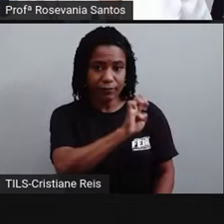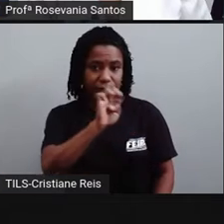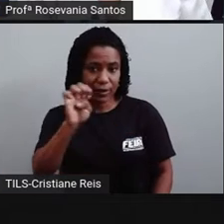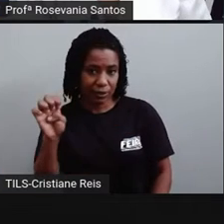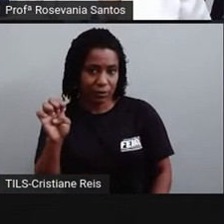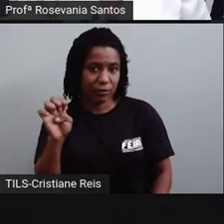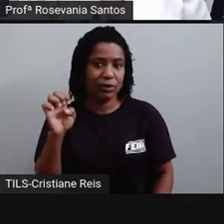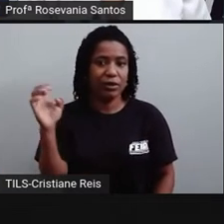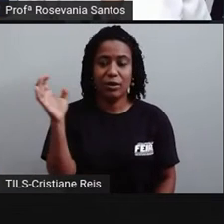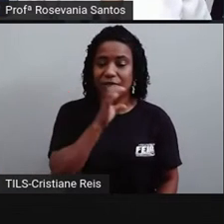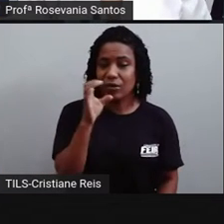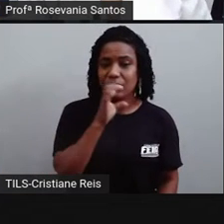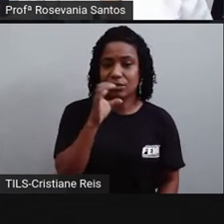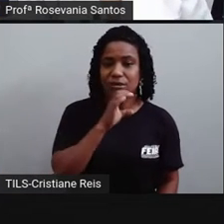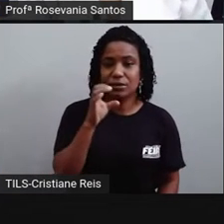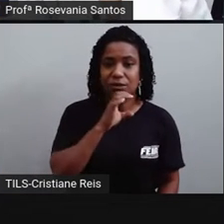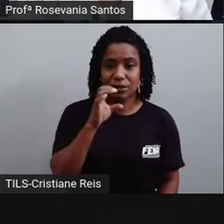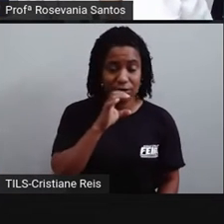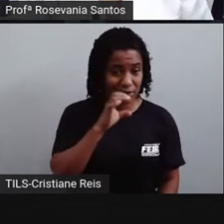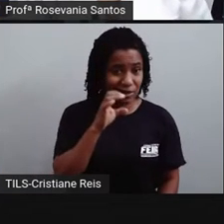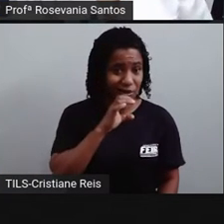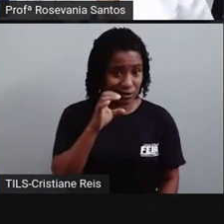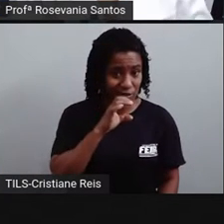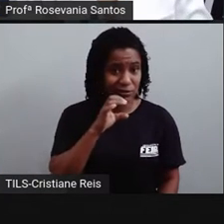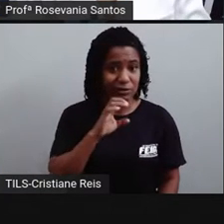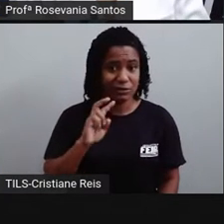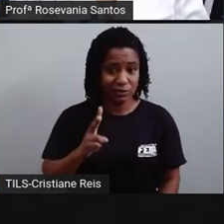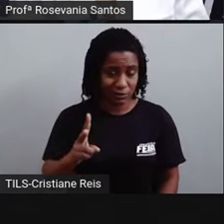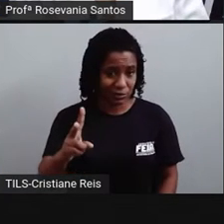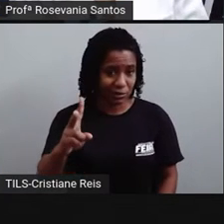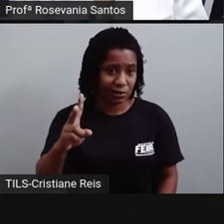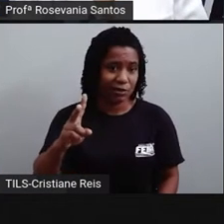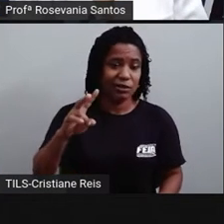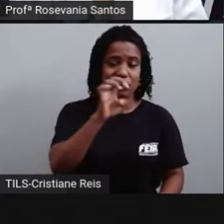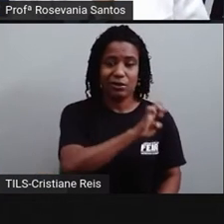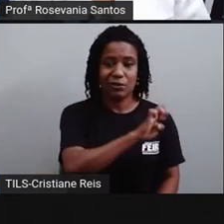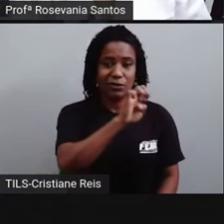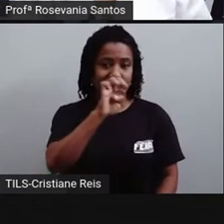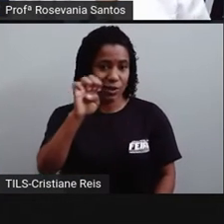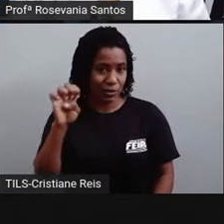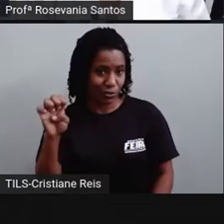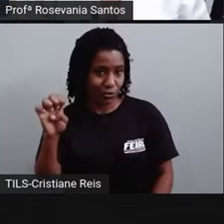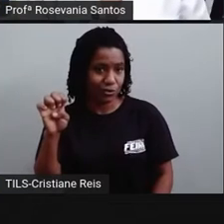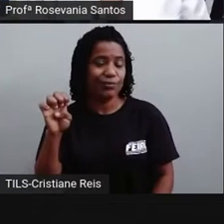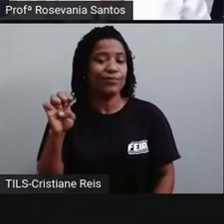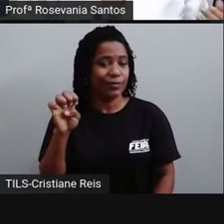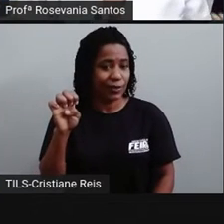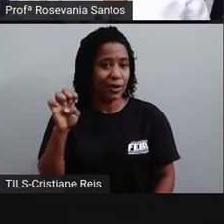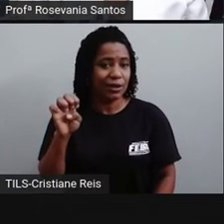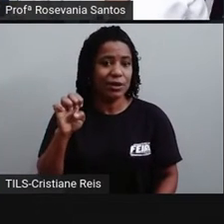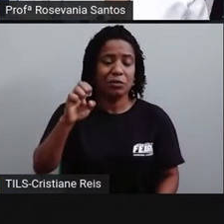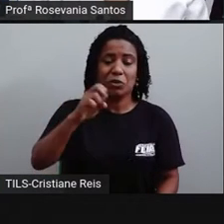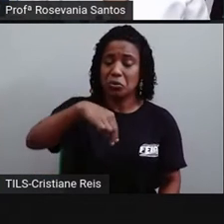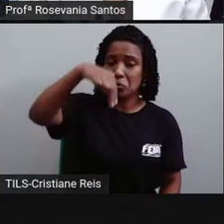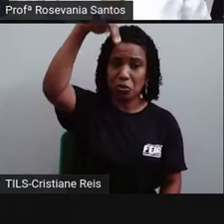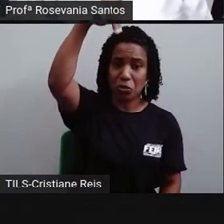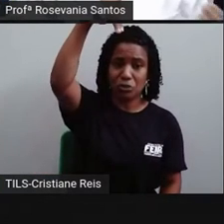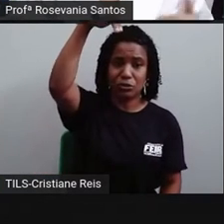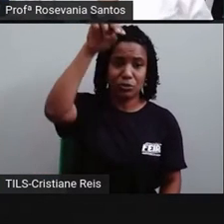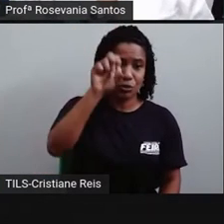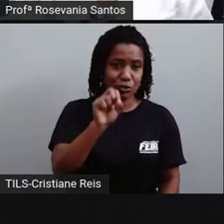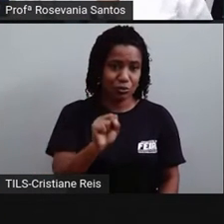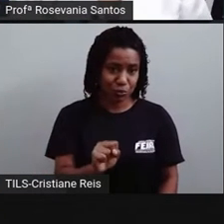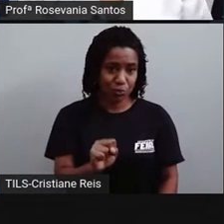maior que nos polos. Então, à medida que eu vou saindo do Equador e indo em direção aos polos, tanto faz se é o Polo Norte,